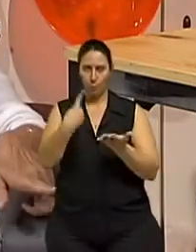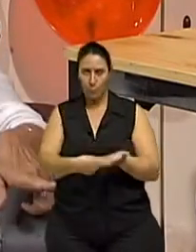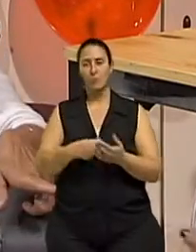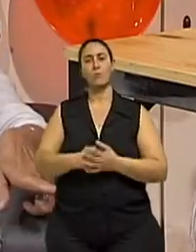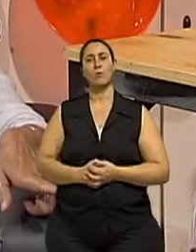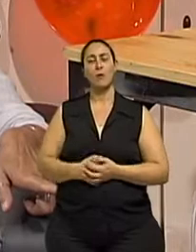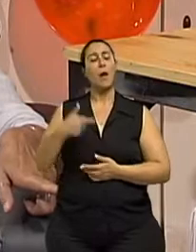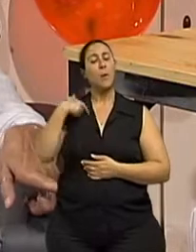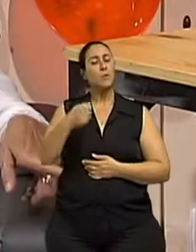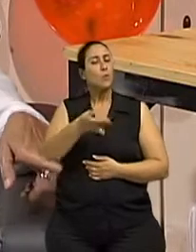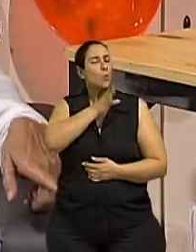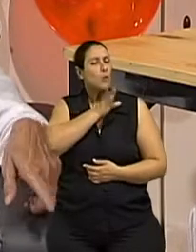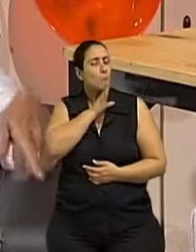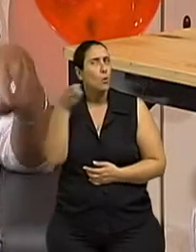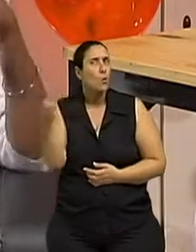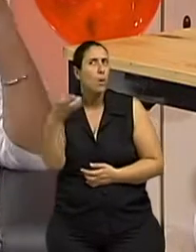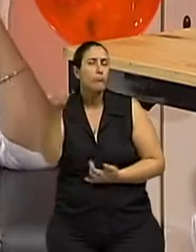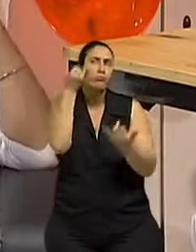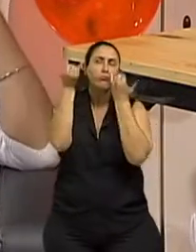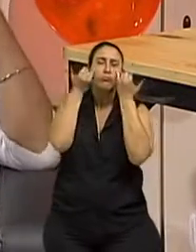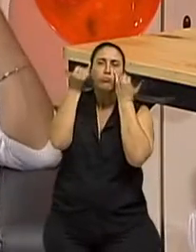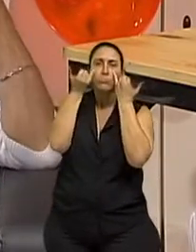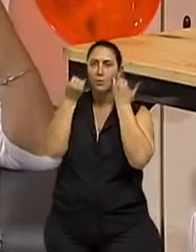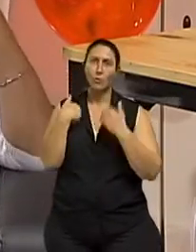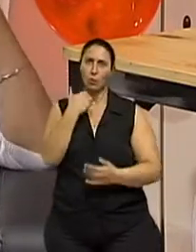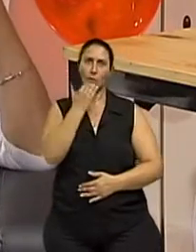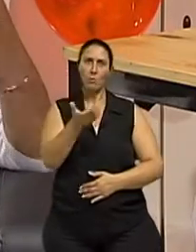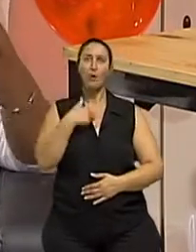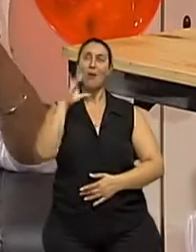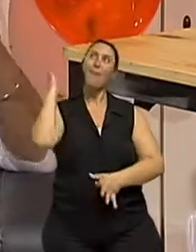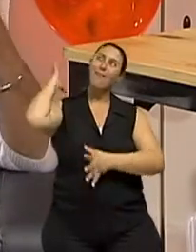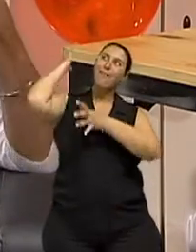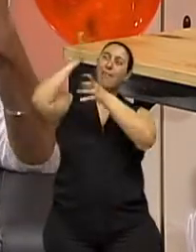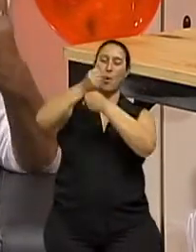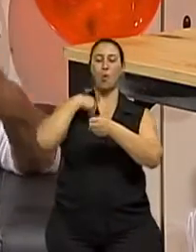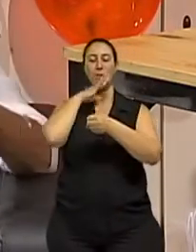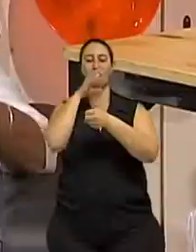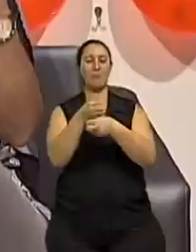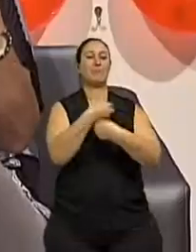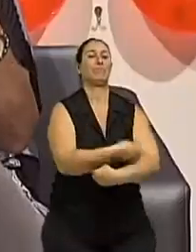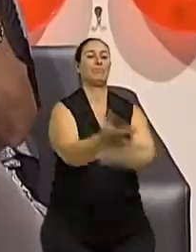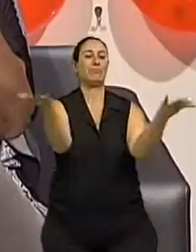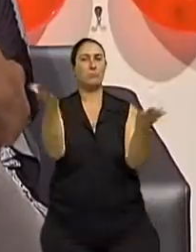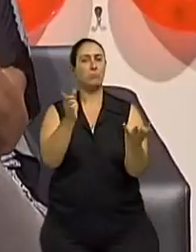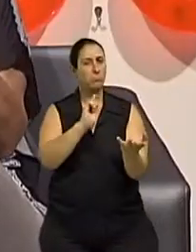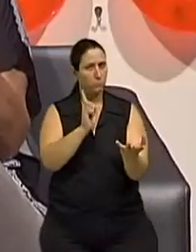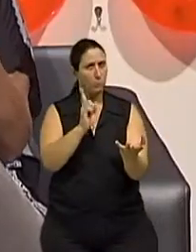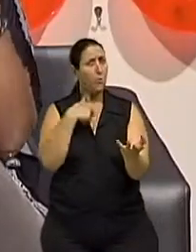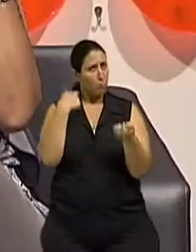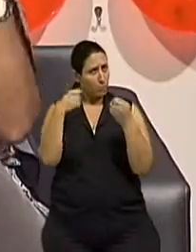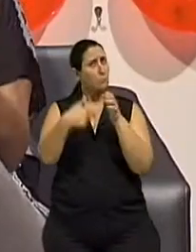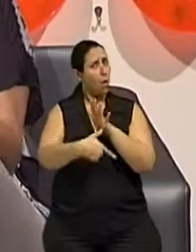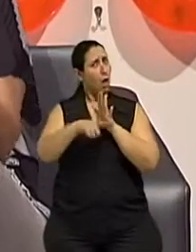atualizado, né? Eu não vou só com aquela minha bagagem, o mundo, o mundo Eu continuo aprendendo, tenho que botar isso na